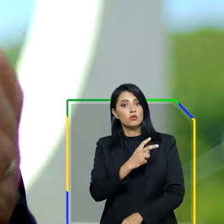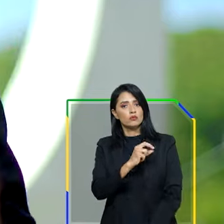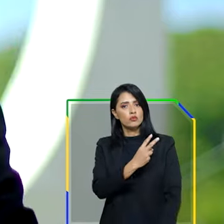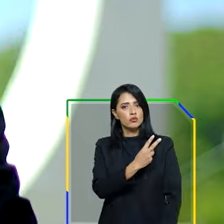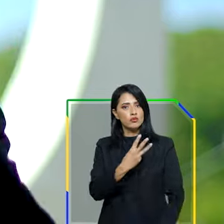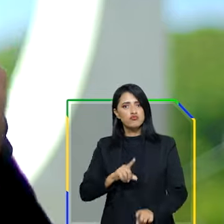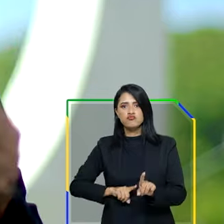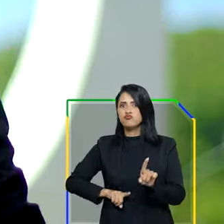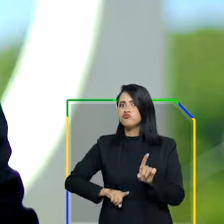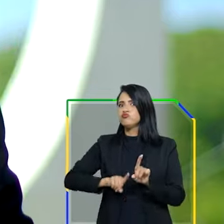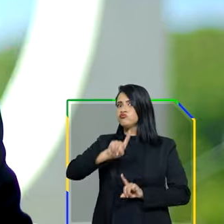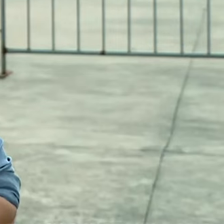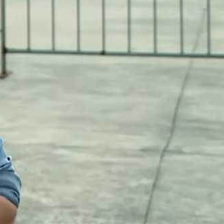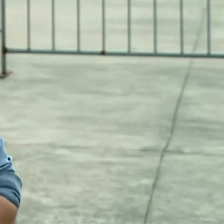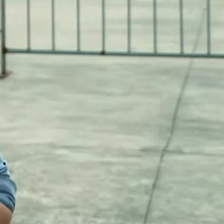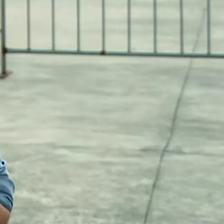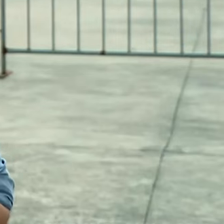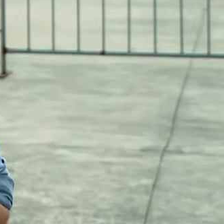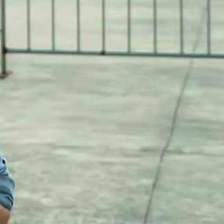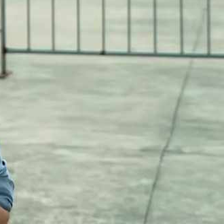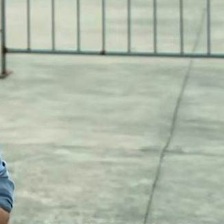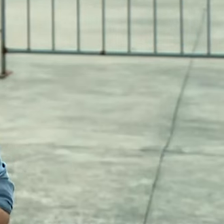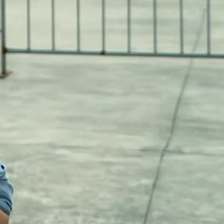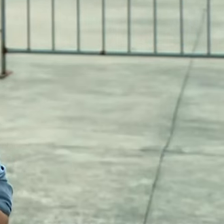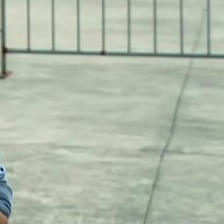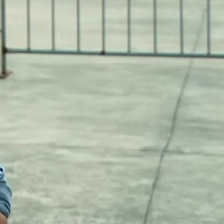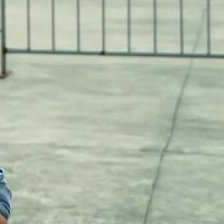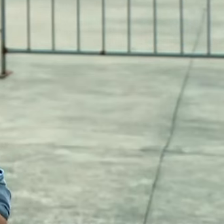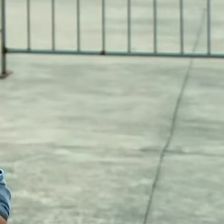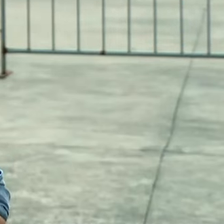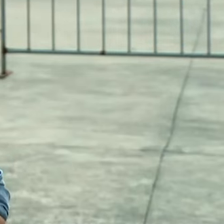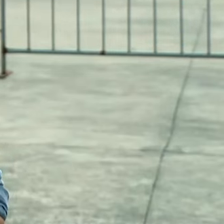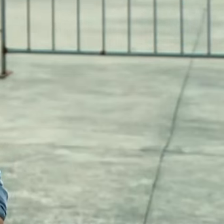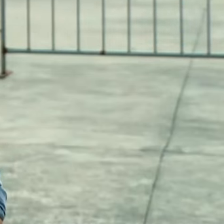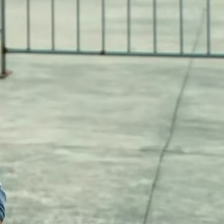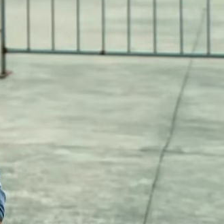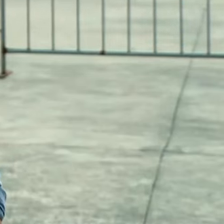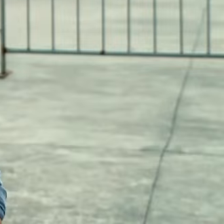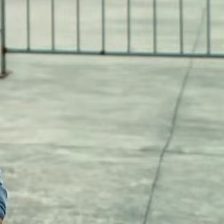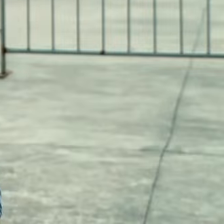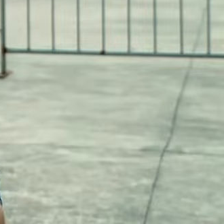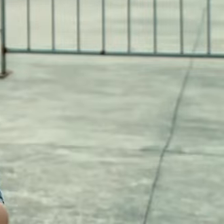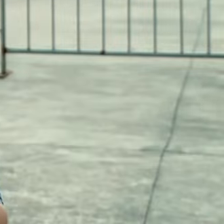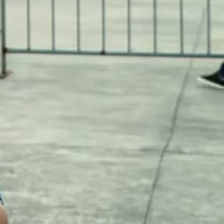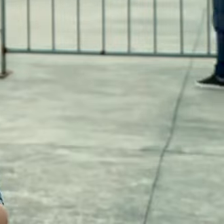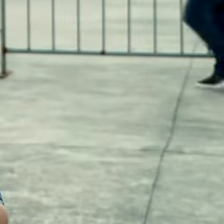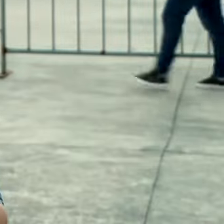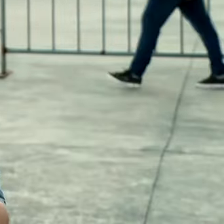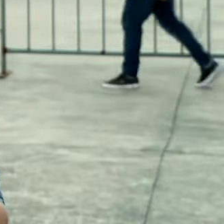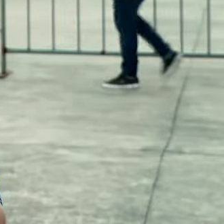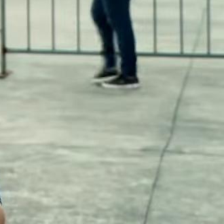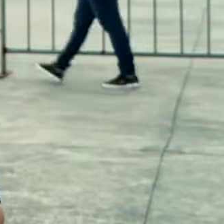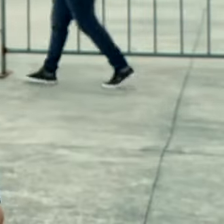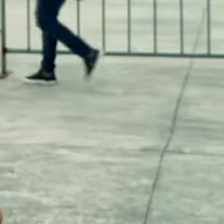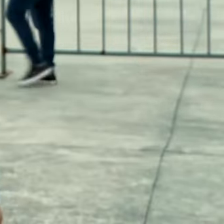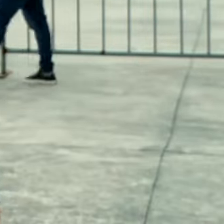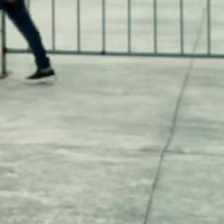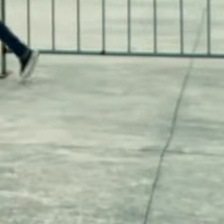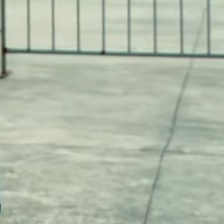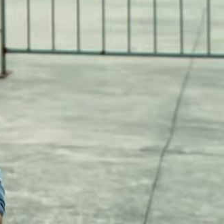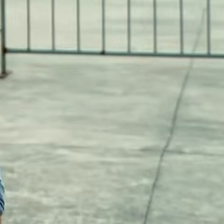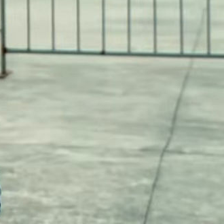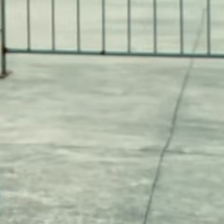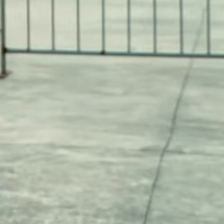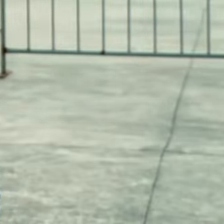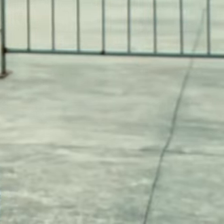Um recorde histórico. Também no pronunciamento de ontem, o ministro do Trabalho, Luiz Marinho, disse que o Brasil